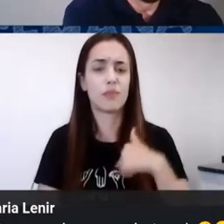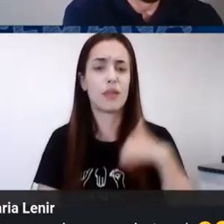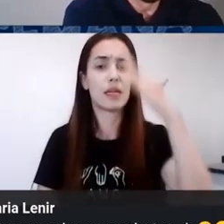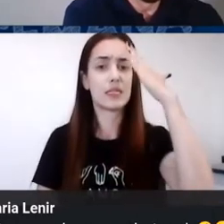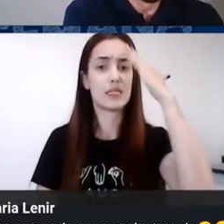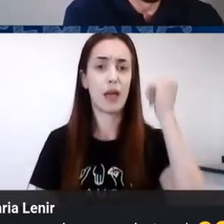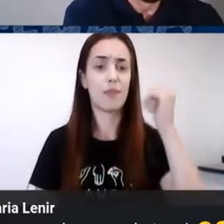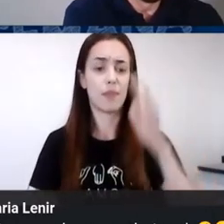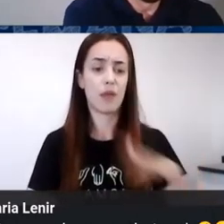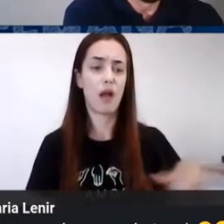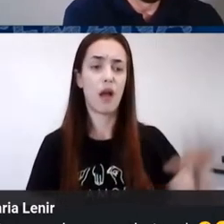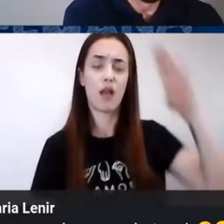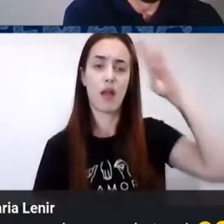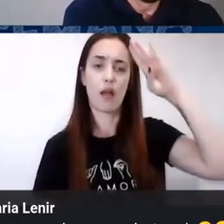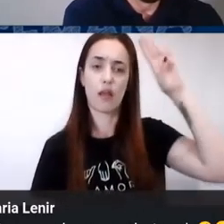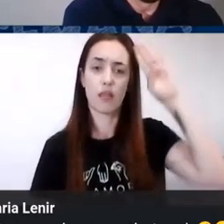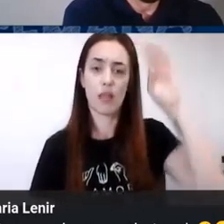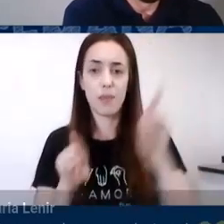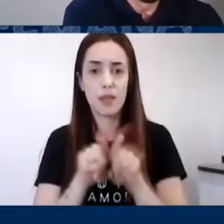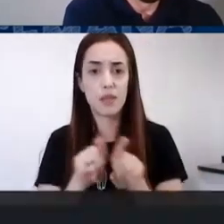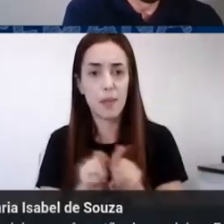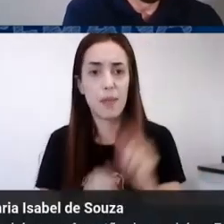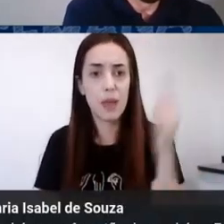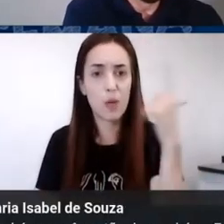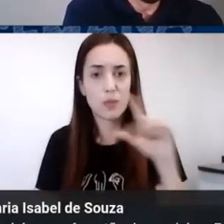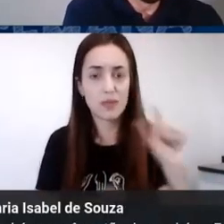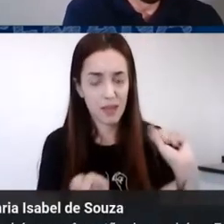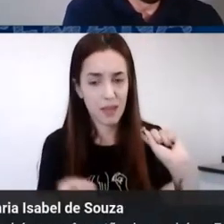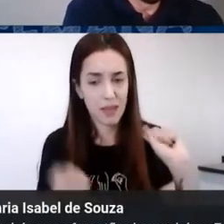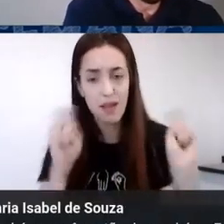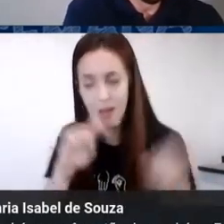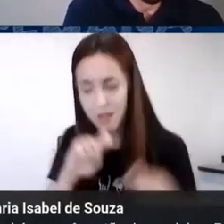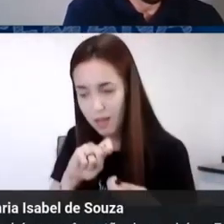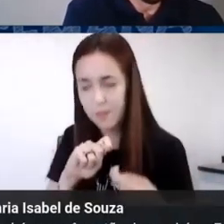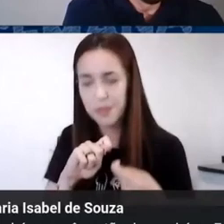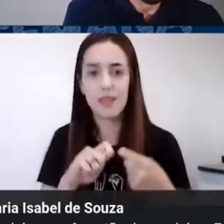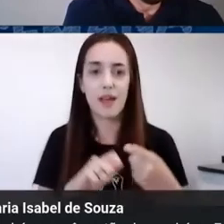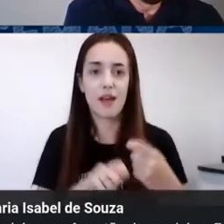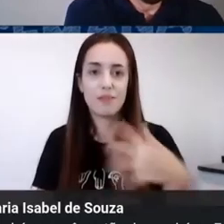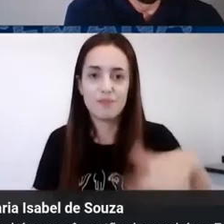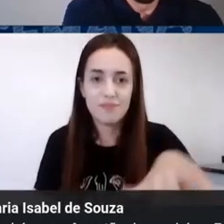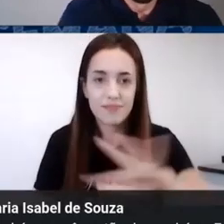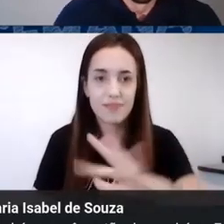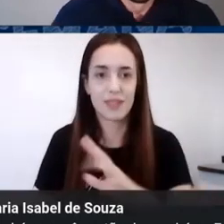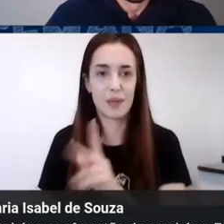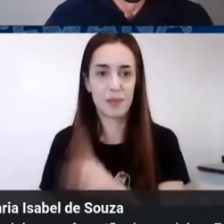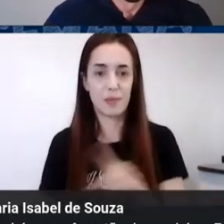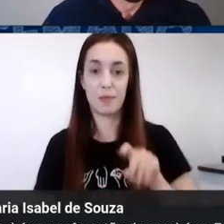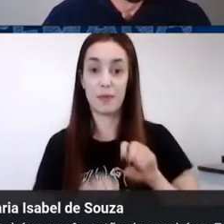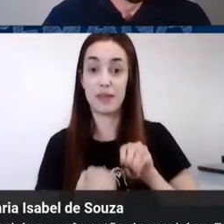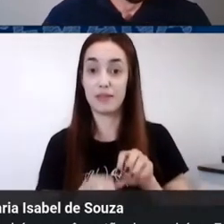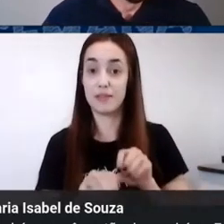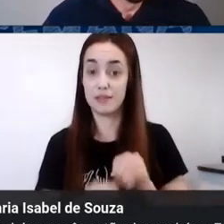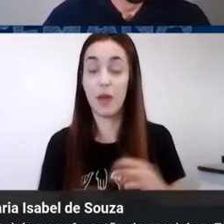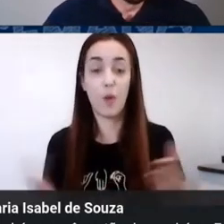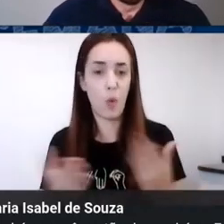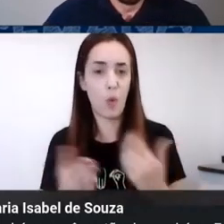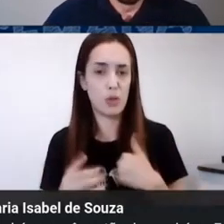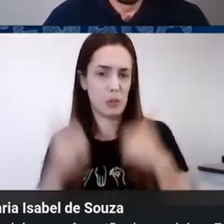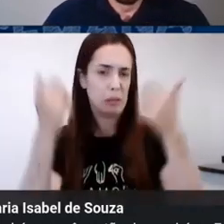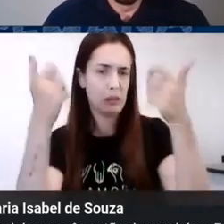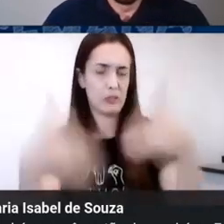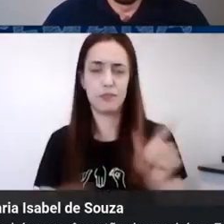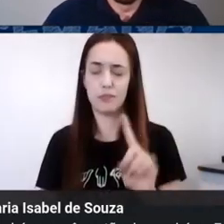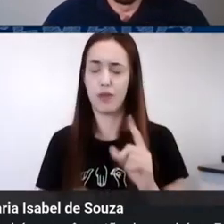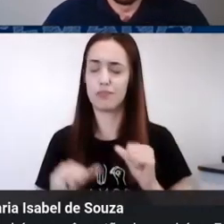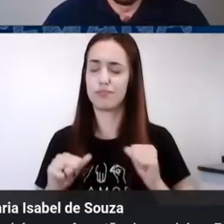conversar uma linguagem de professor. E hoje eu estou aqui, ó, estou na cadeirinha de aluno aqui para poder aprender com a professora Thelma. Eu não sei se eu que vou fazer a apresentação, acho